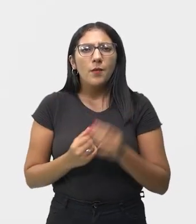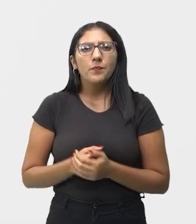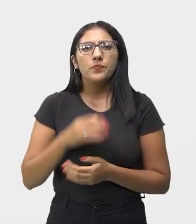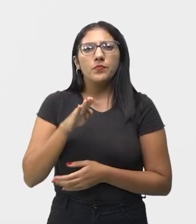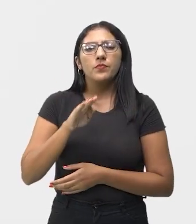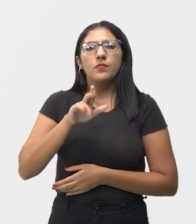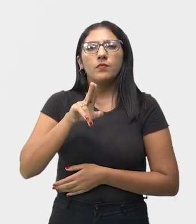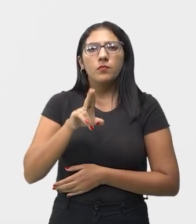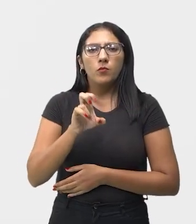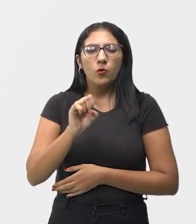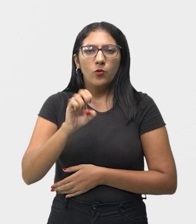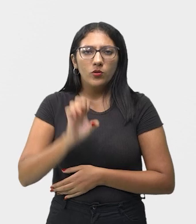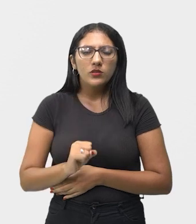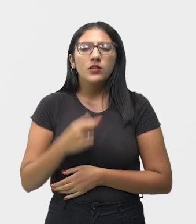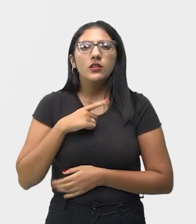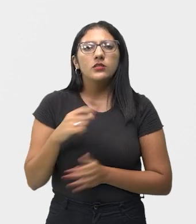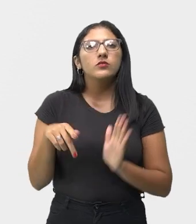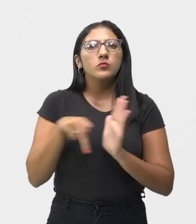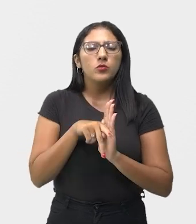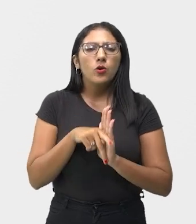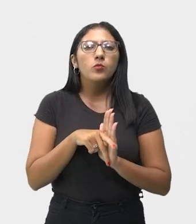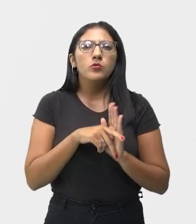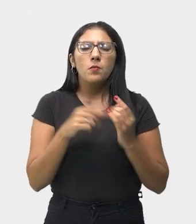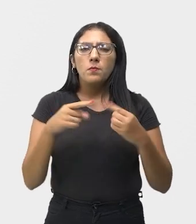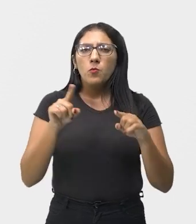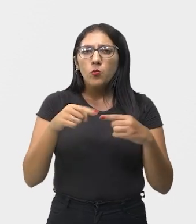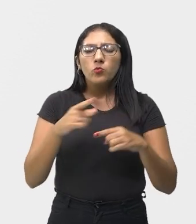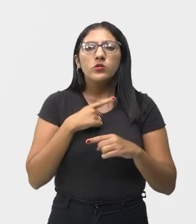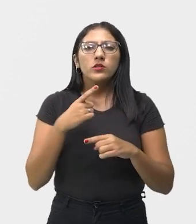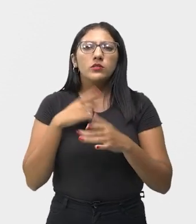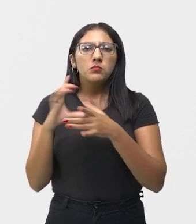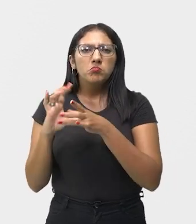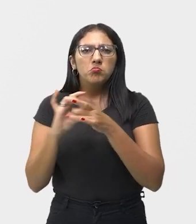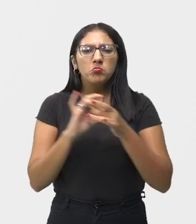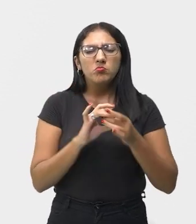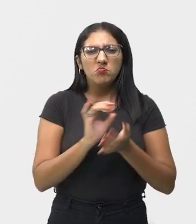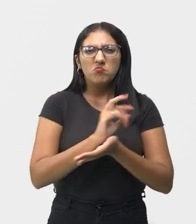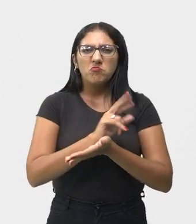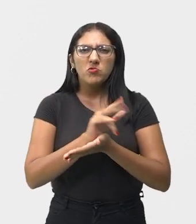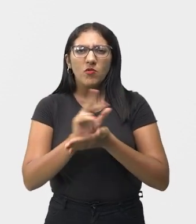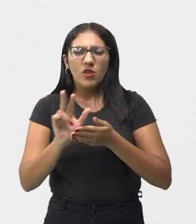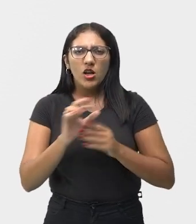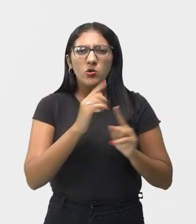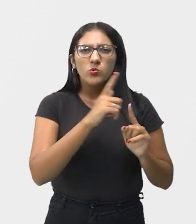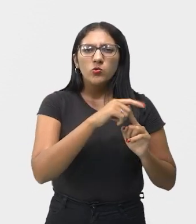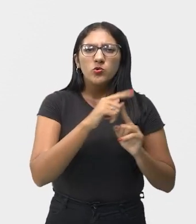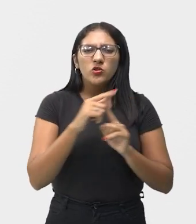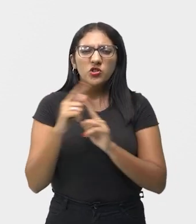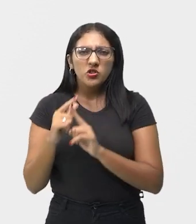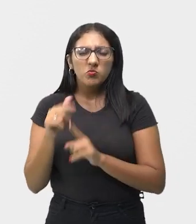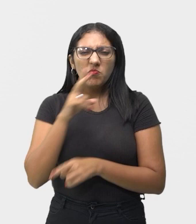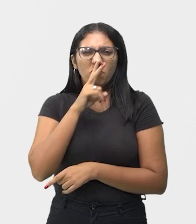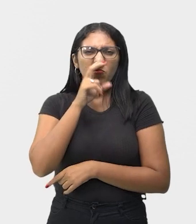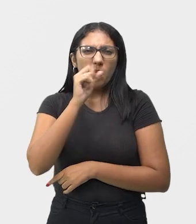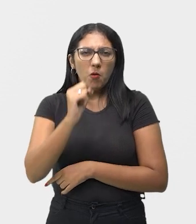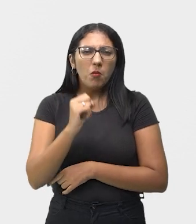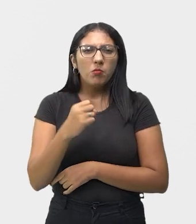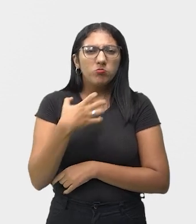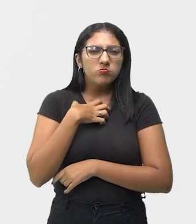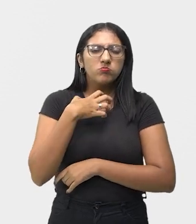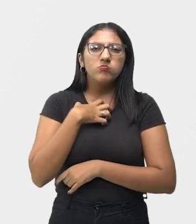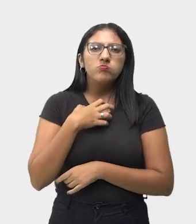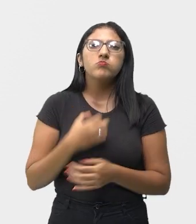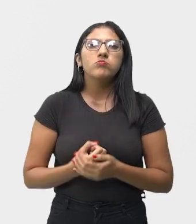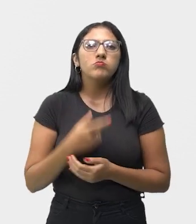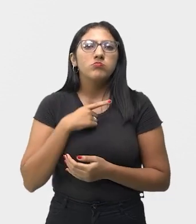como um estilo ou forma musical que se baseia no uso de notas baixas e graves, com os fins